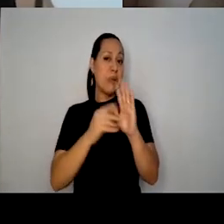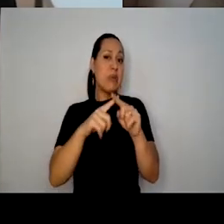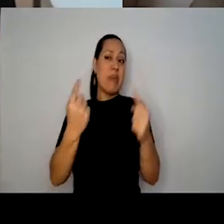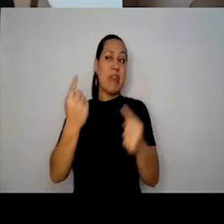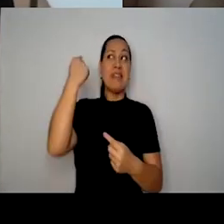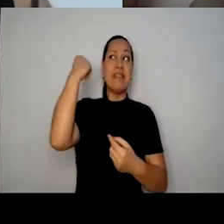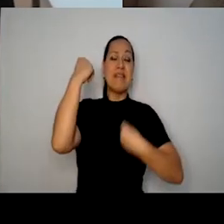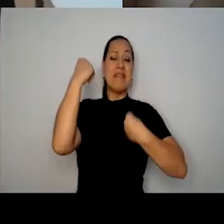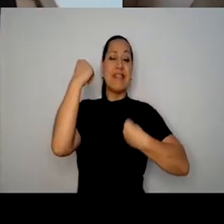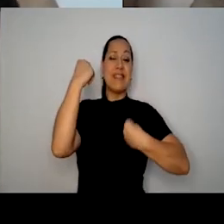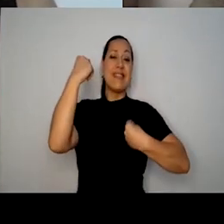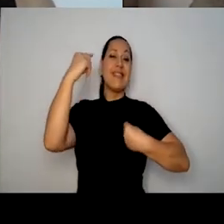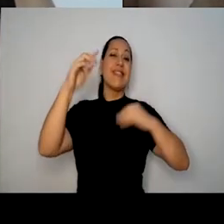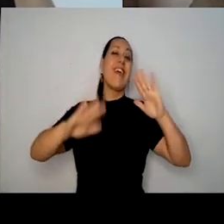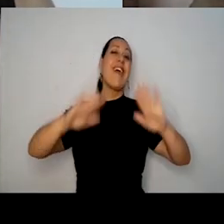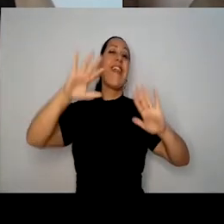sabe um dia,